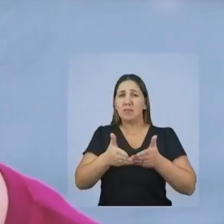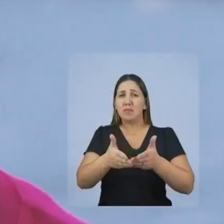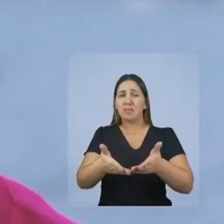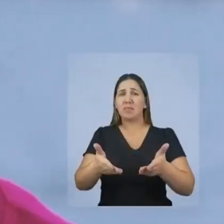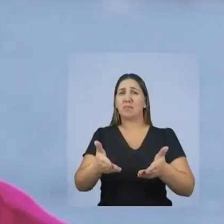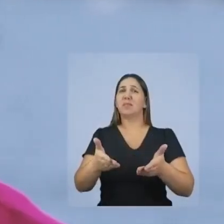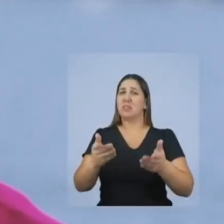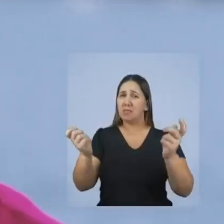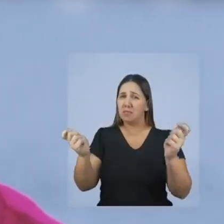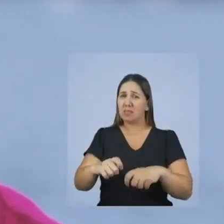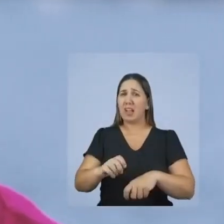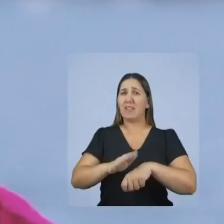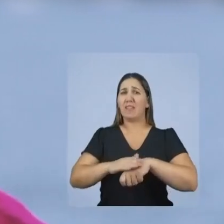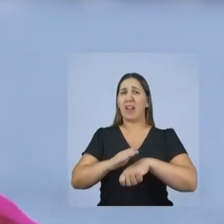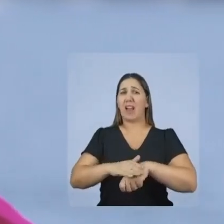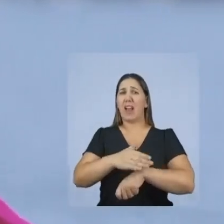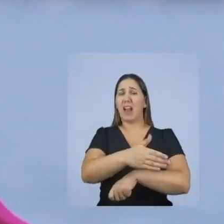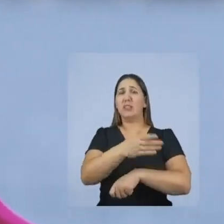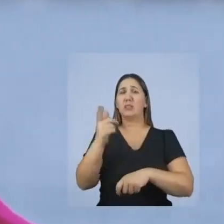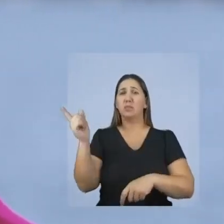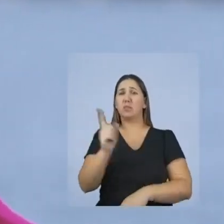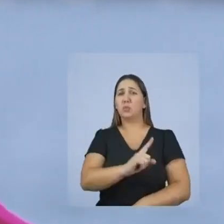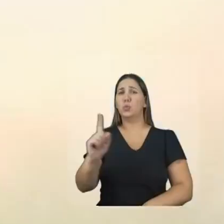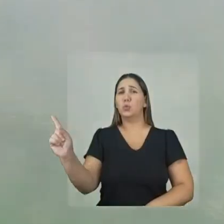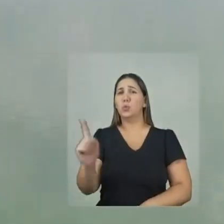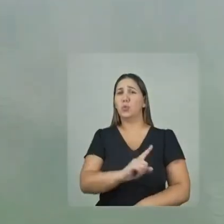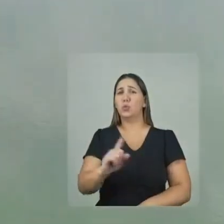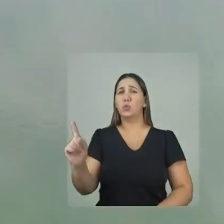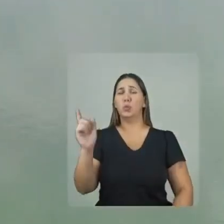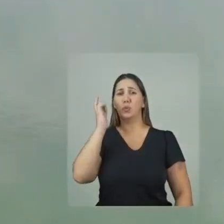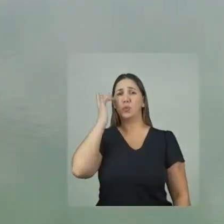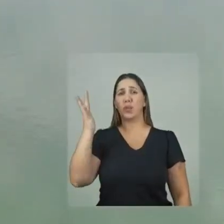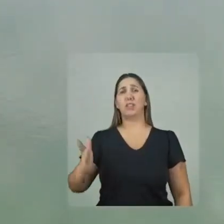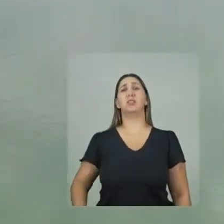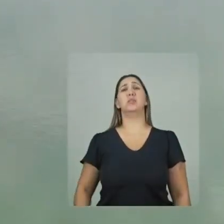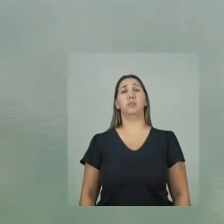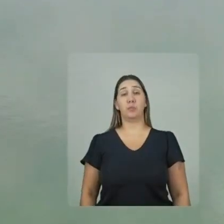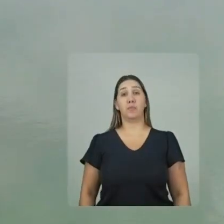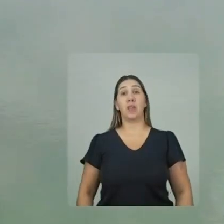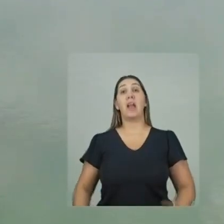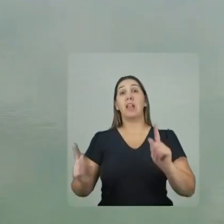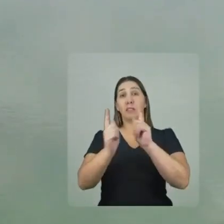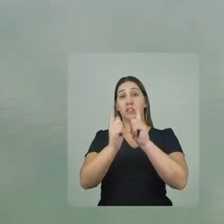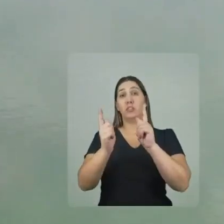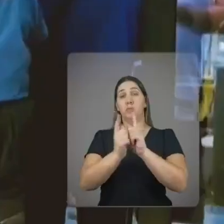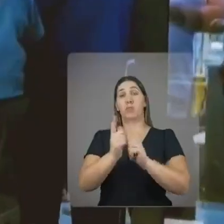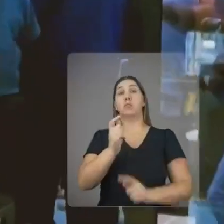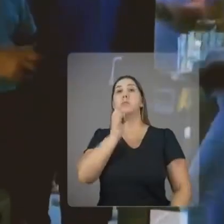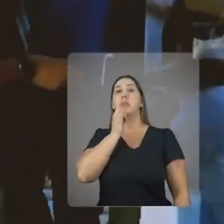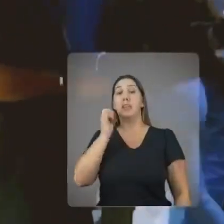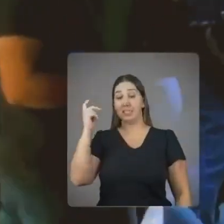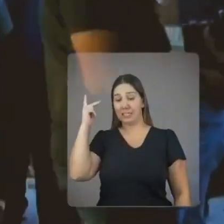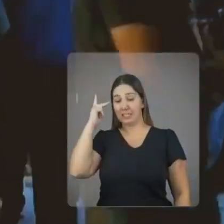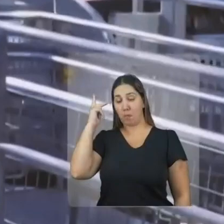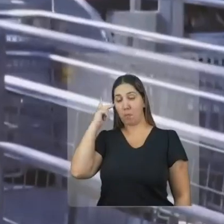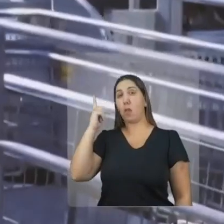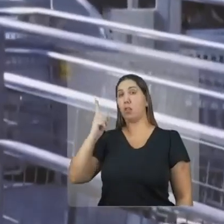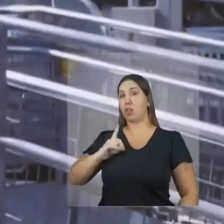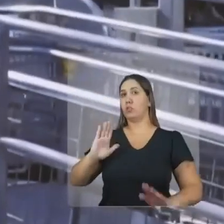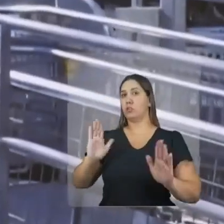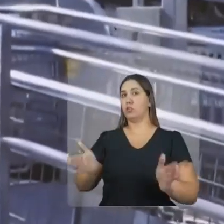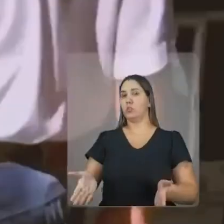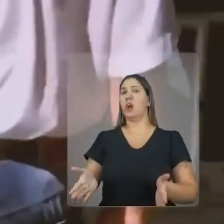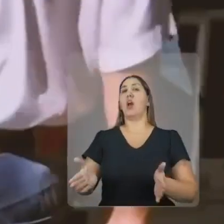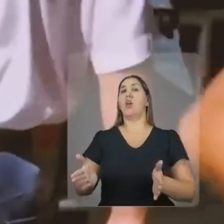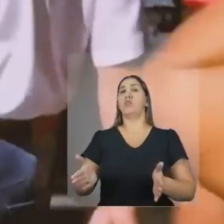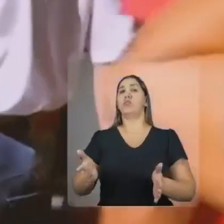vergonha. A população costeira precisa ser atendida. A cidade de São Paulo, por exemplo, já tem seu sistema público